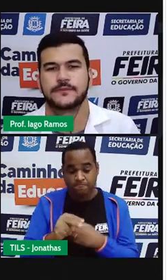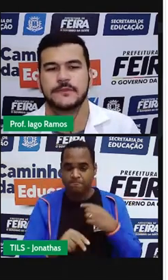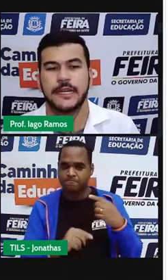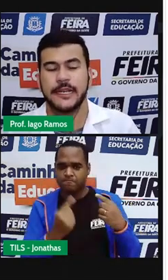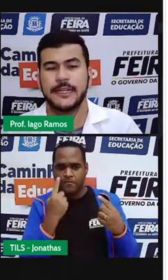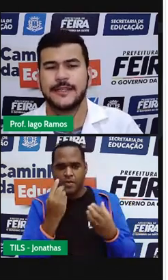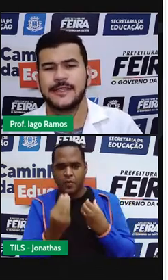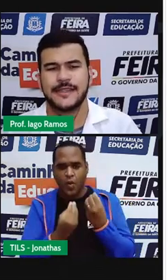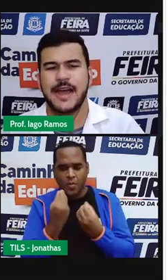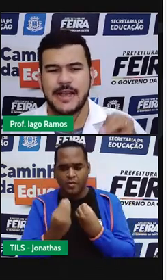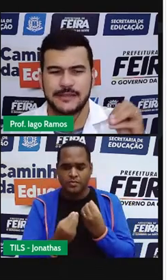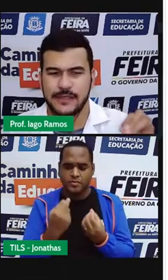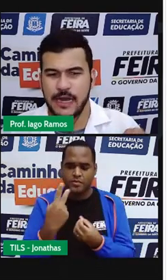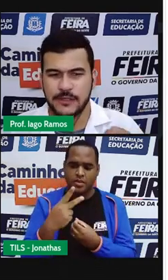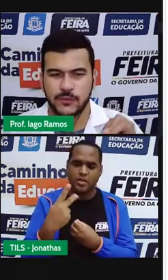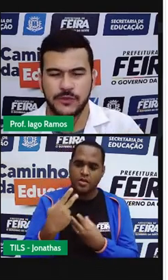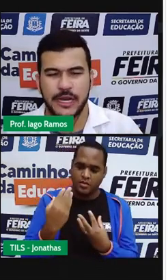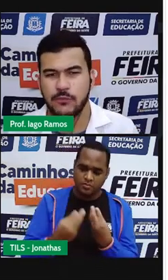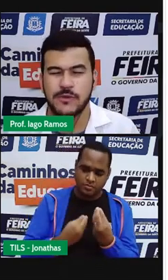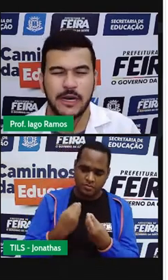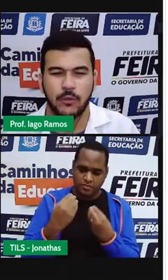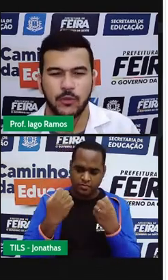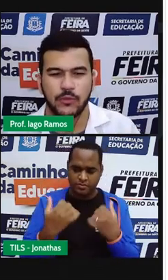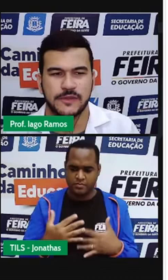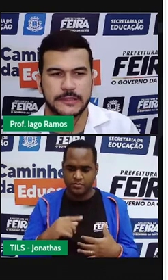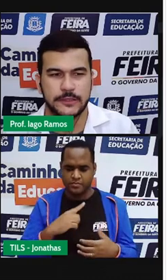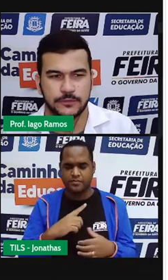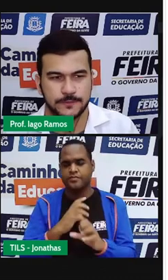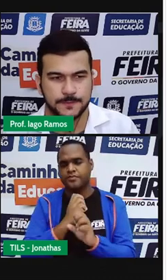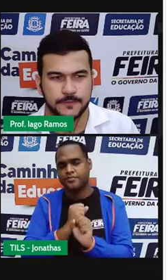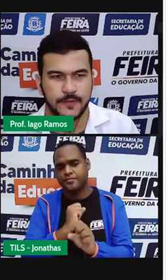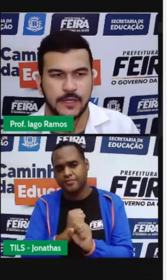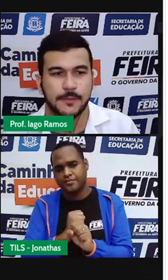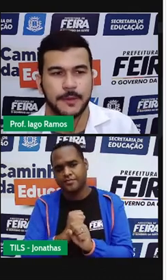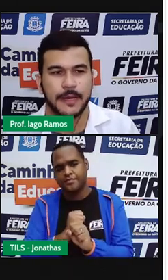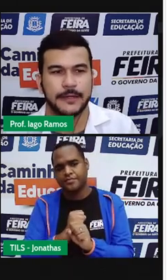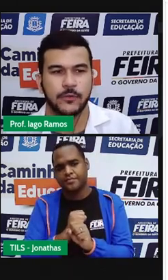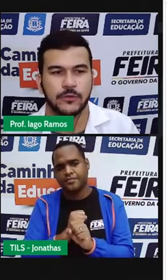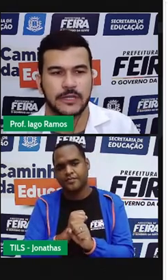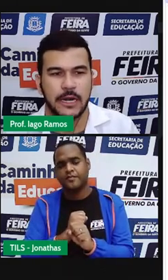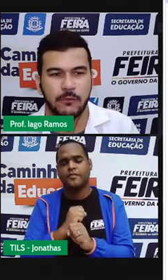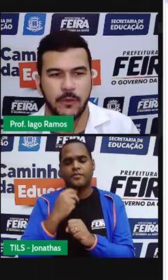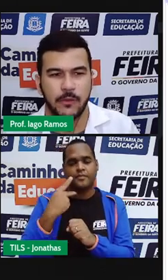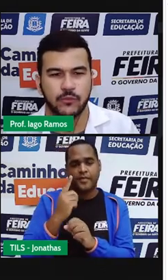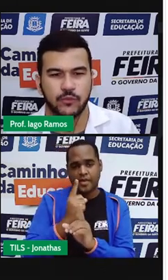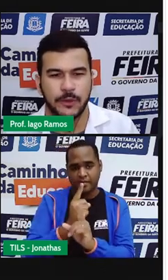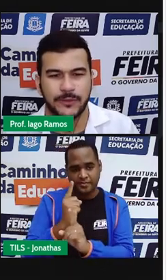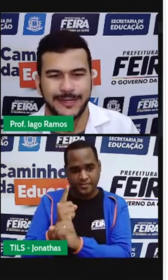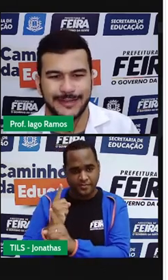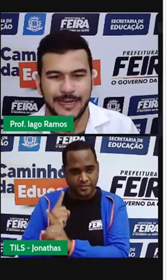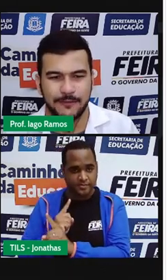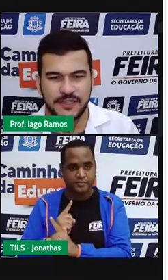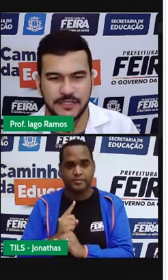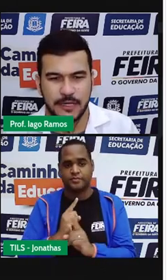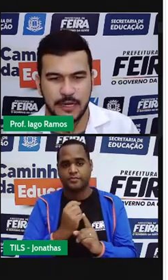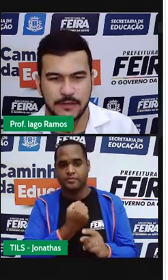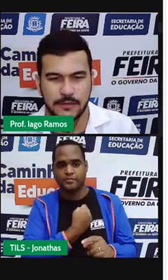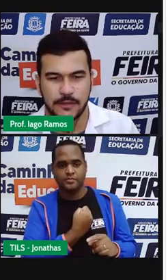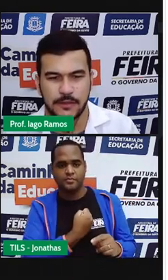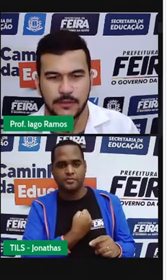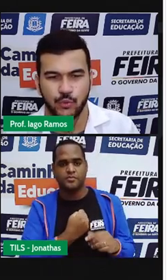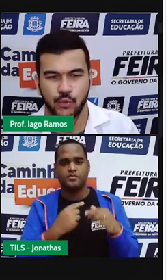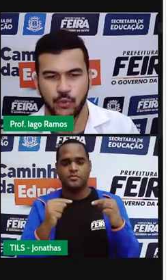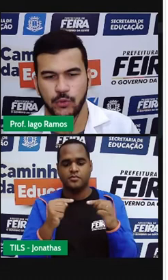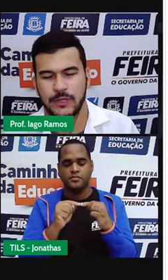e tentasse rascunhar um cálculozinho para encontrar qual é o número que deve estar